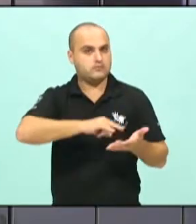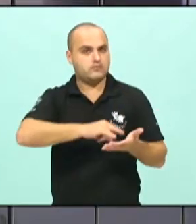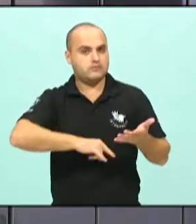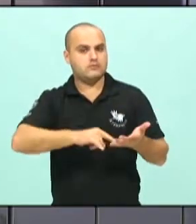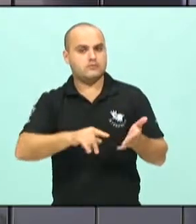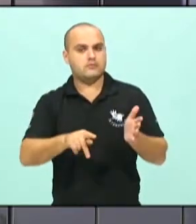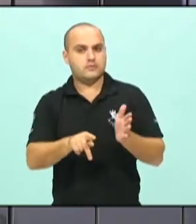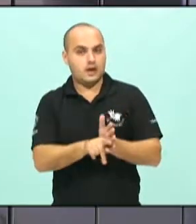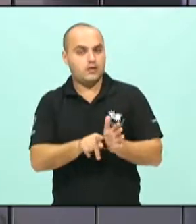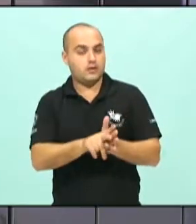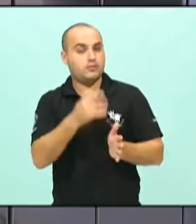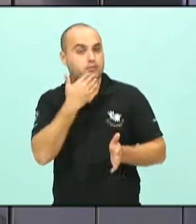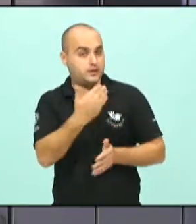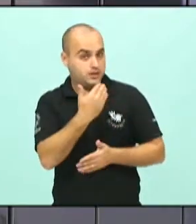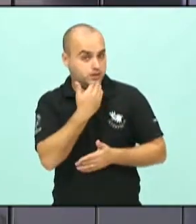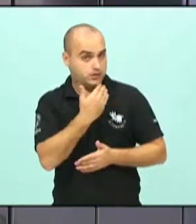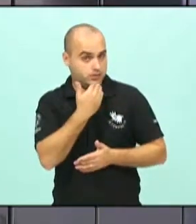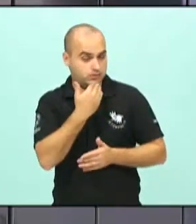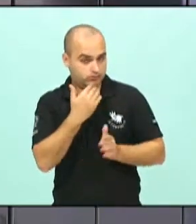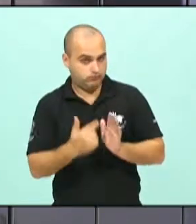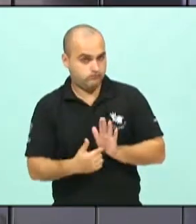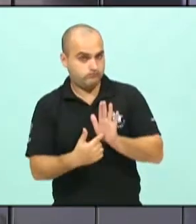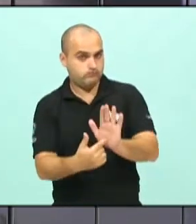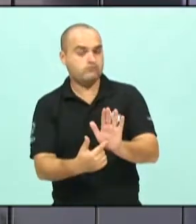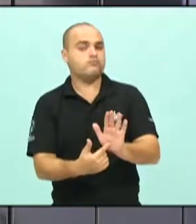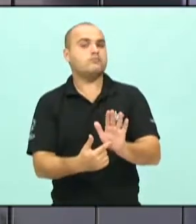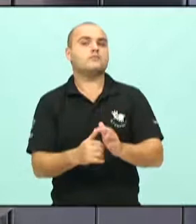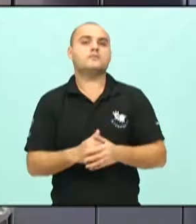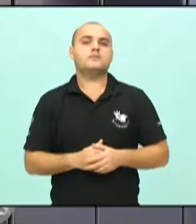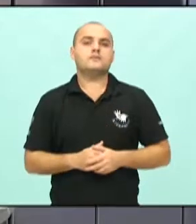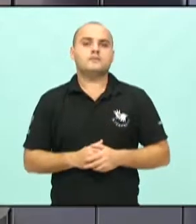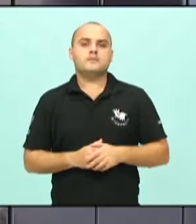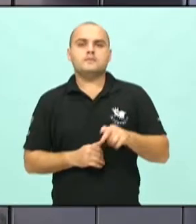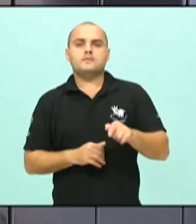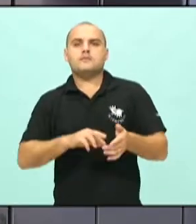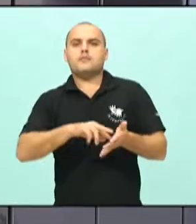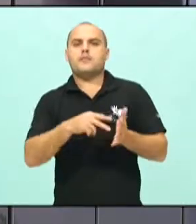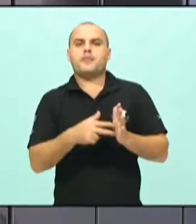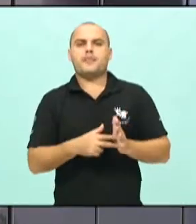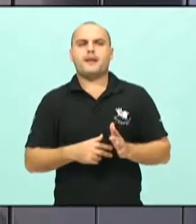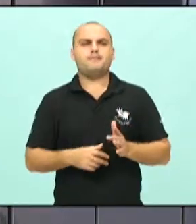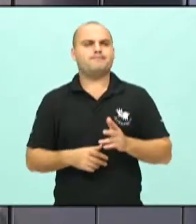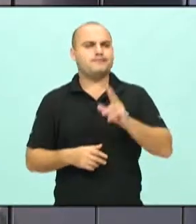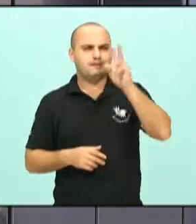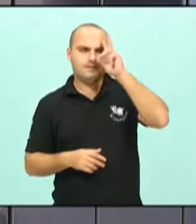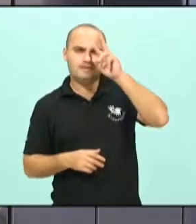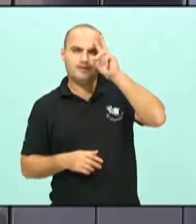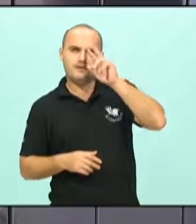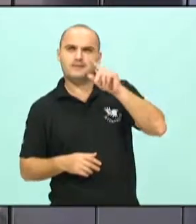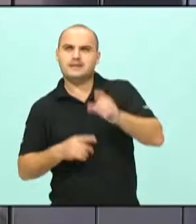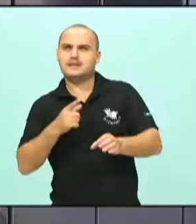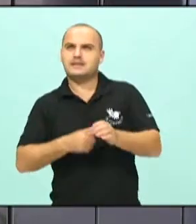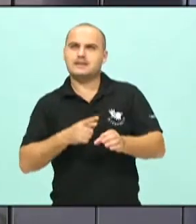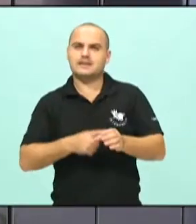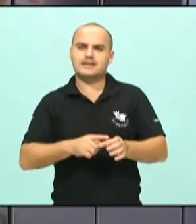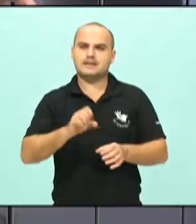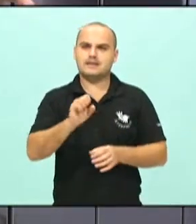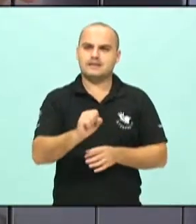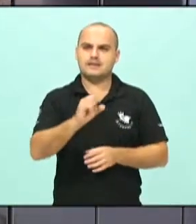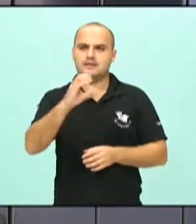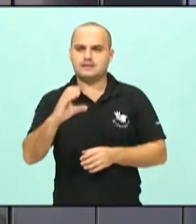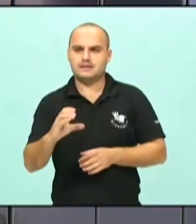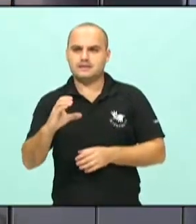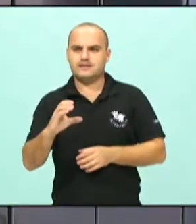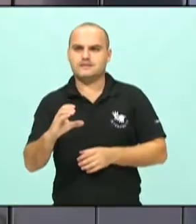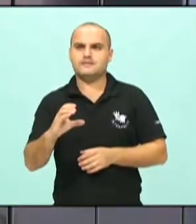desculpa, de uma indicação em que ele acontece... Agora, eu não lembro qual é a cidade de Santa Catarina, mas é uma